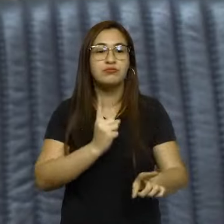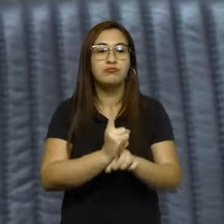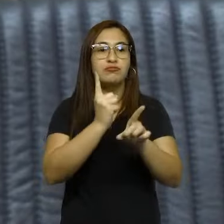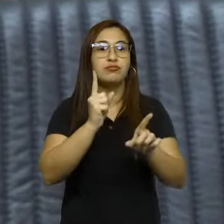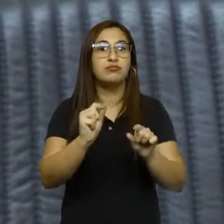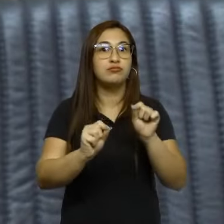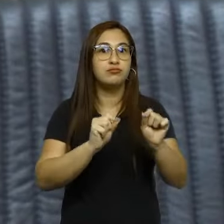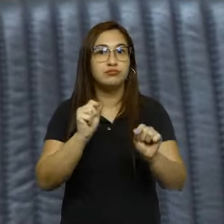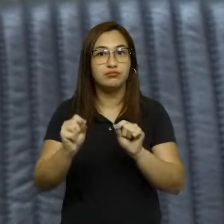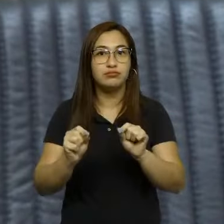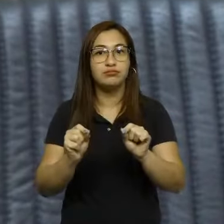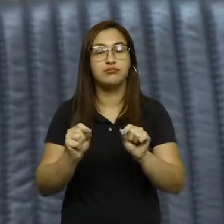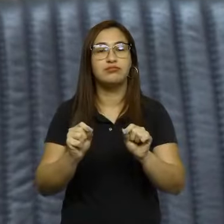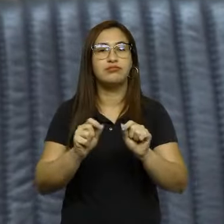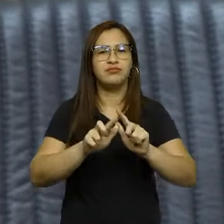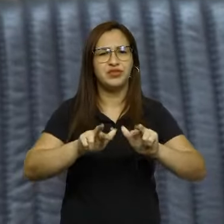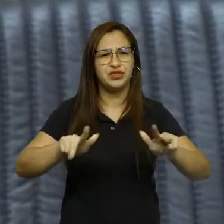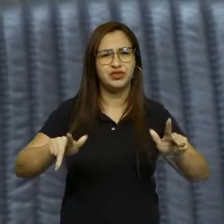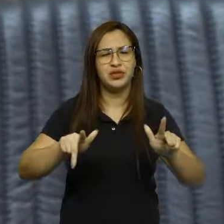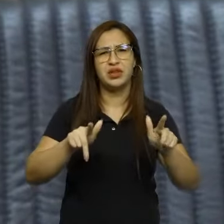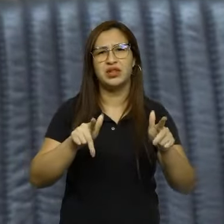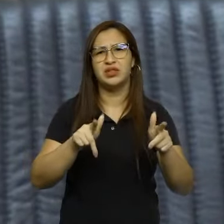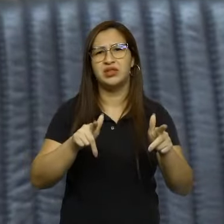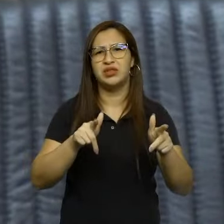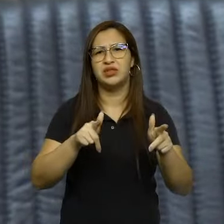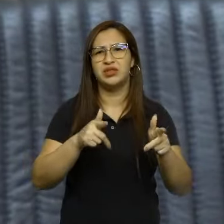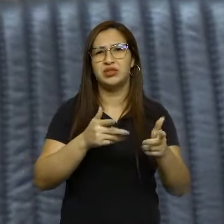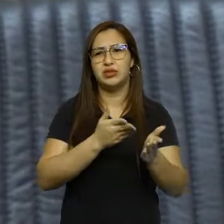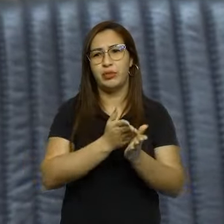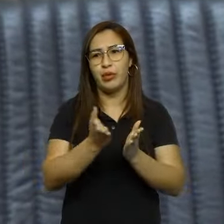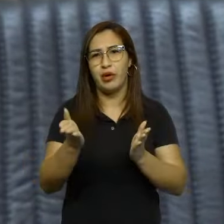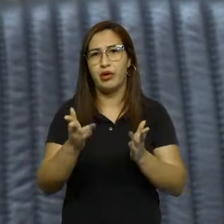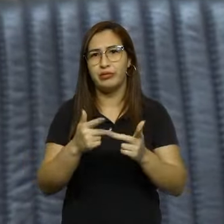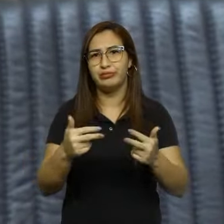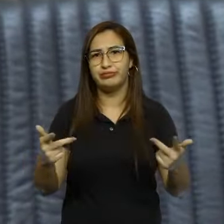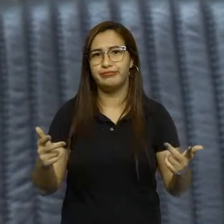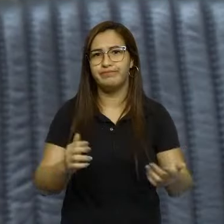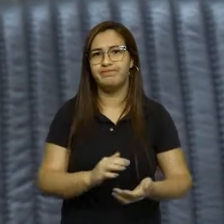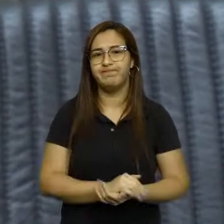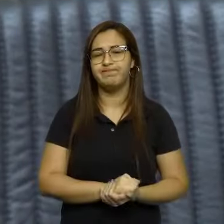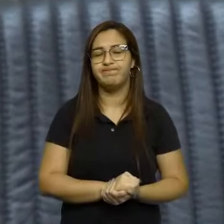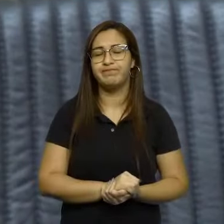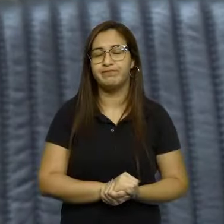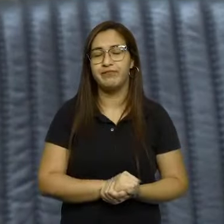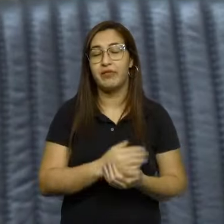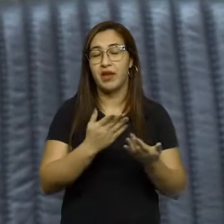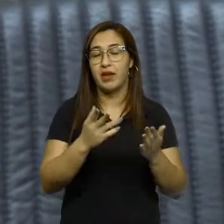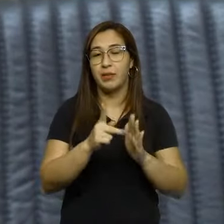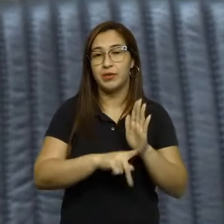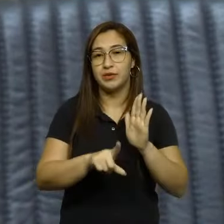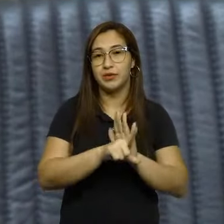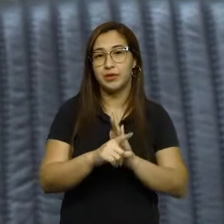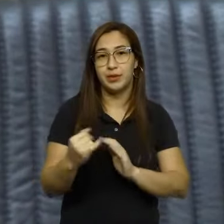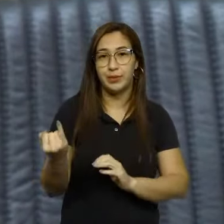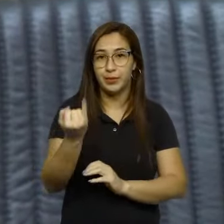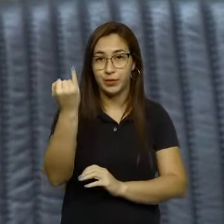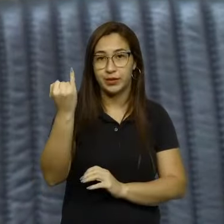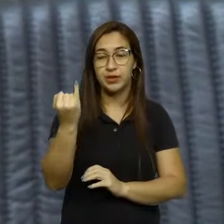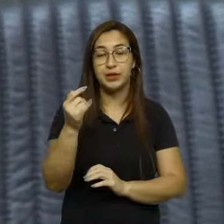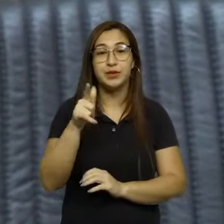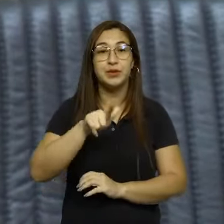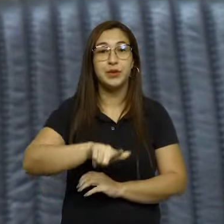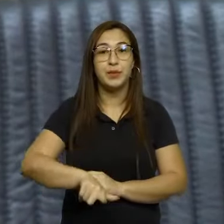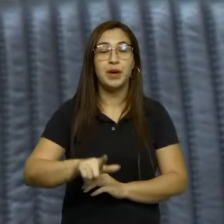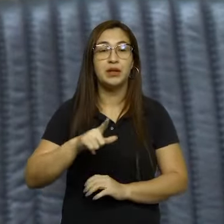identificando possíveis desvios. Então, essa é a relevância do projeto de lei, e nós acatamos também uma